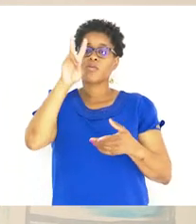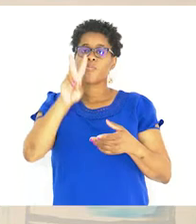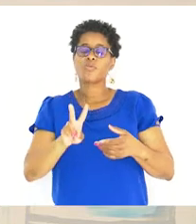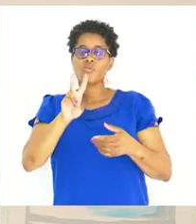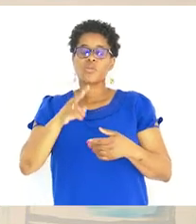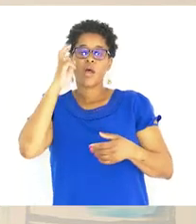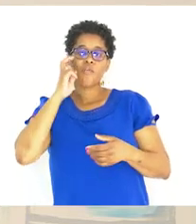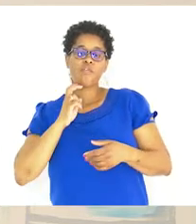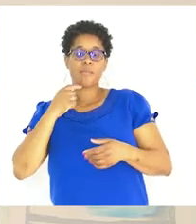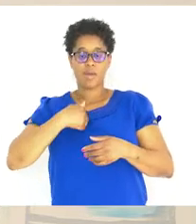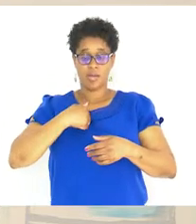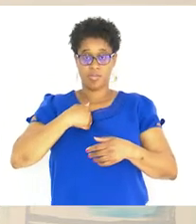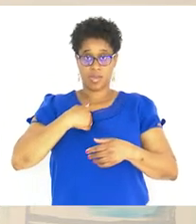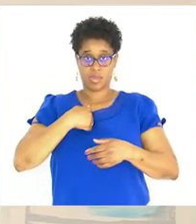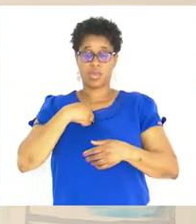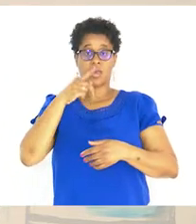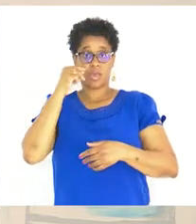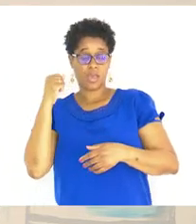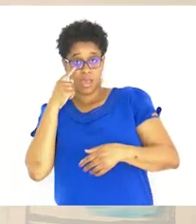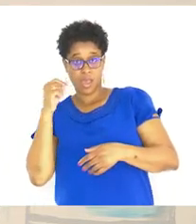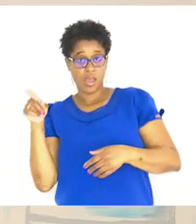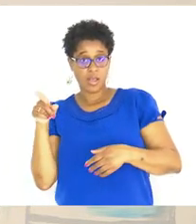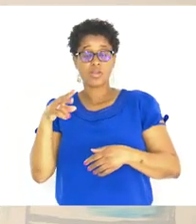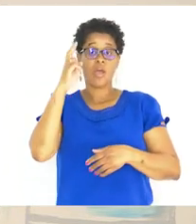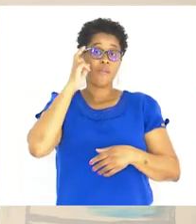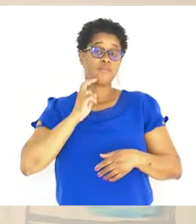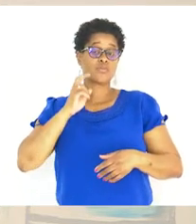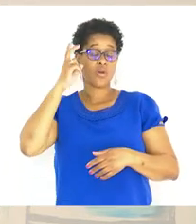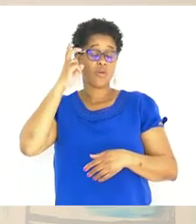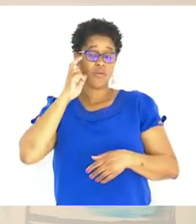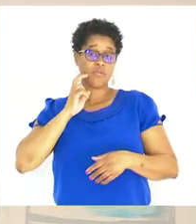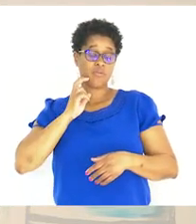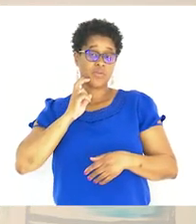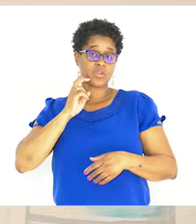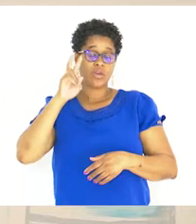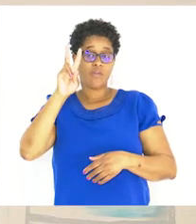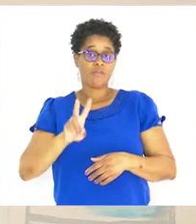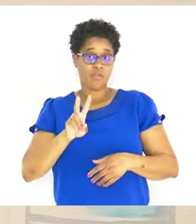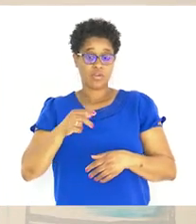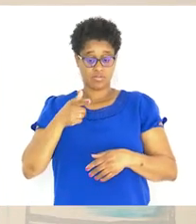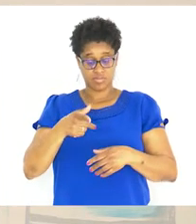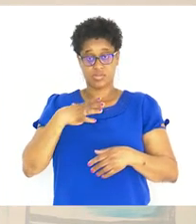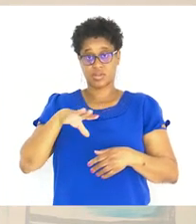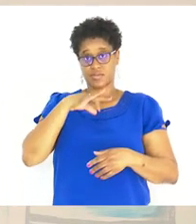Bisavós Para mim Eles são Bisavós Então isto quer dizer Eu sou a